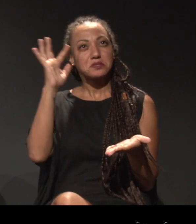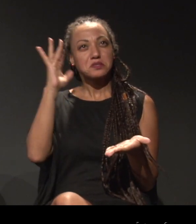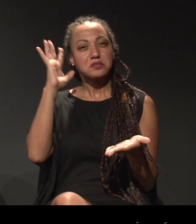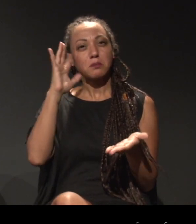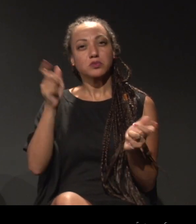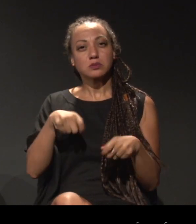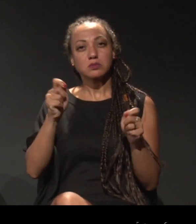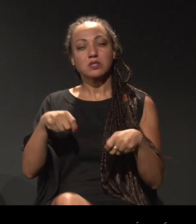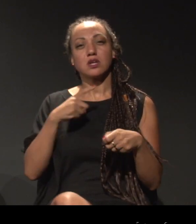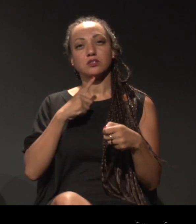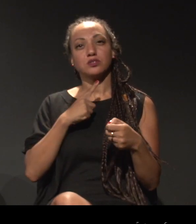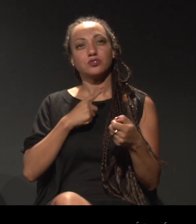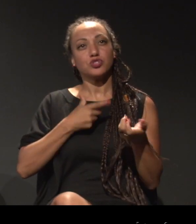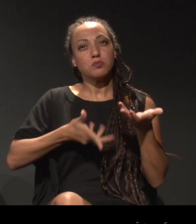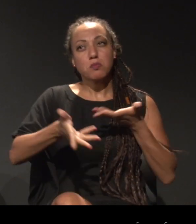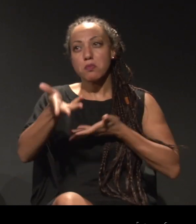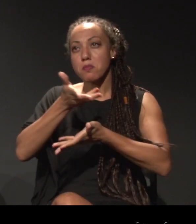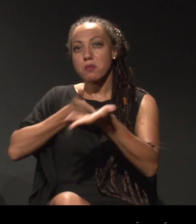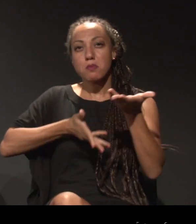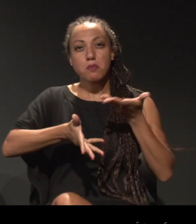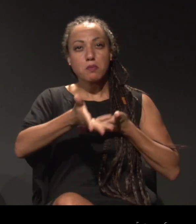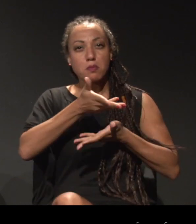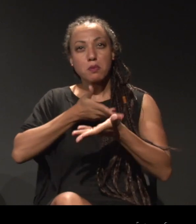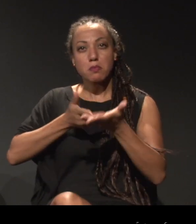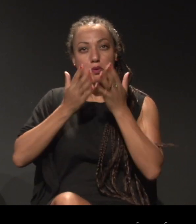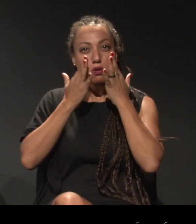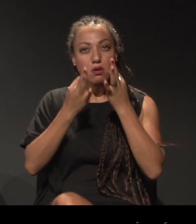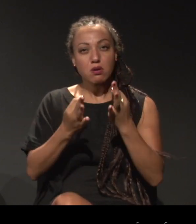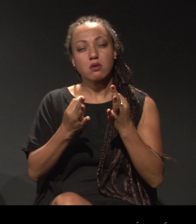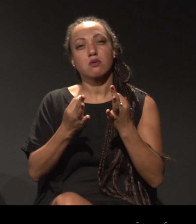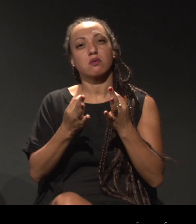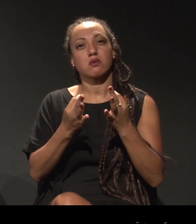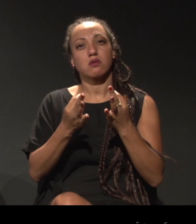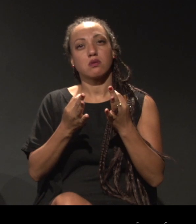dialogar, a possibilidade da escuta, sobretudo.